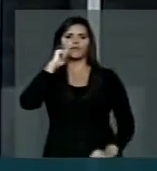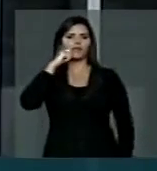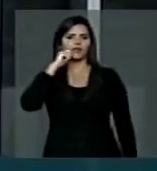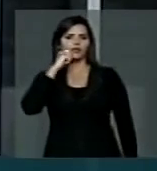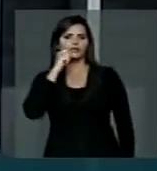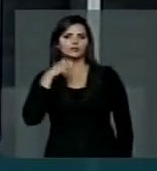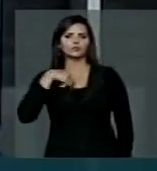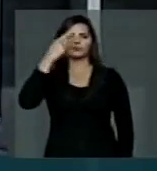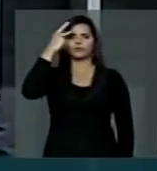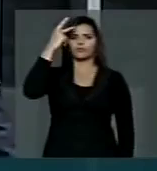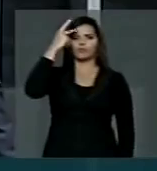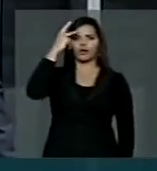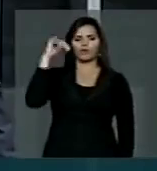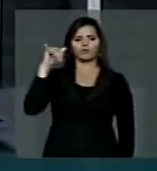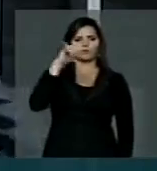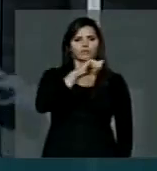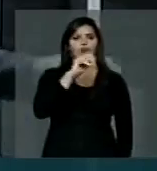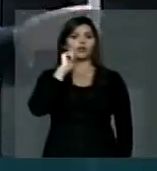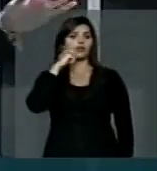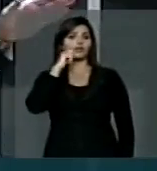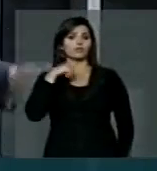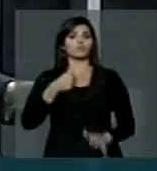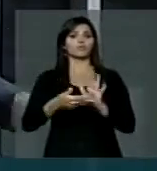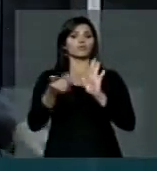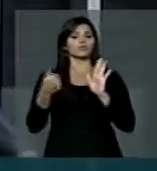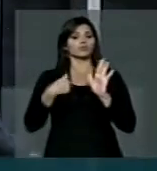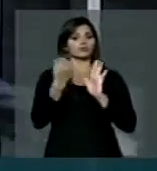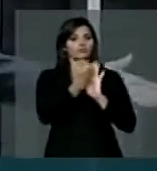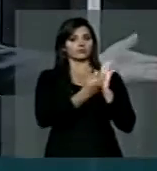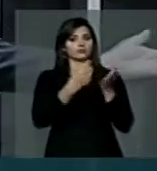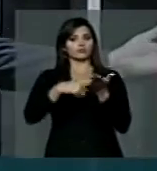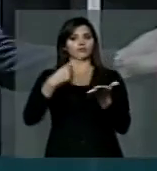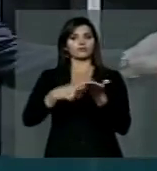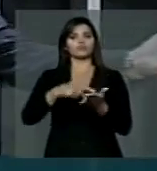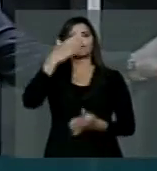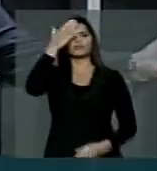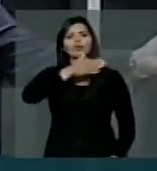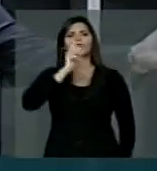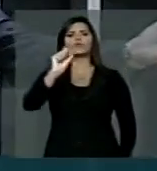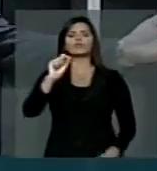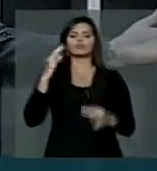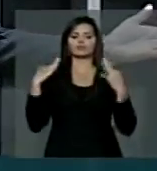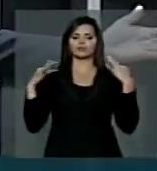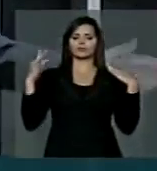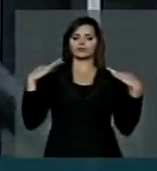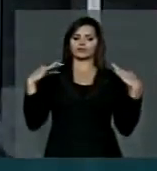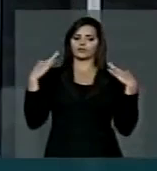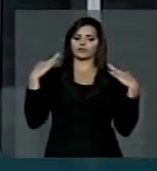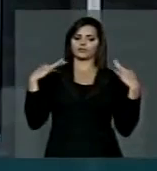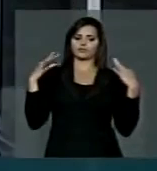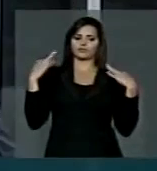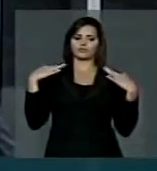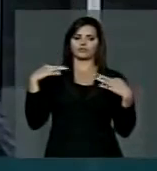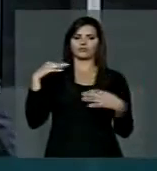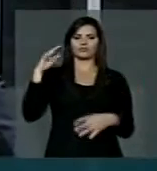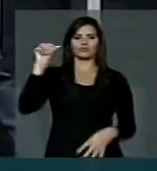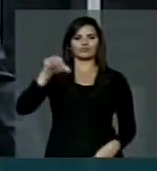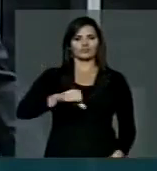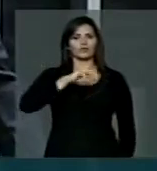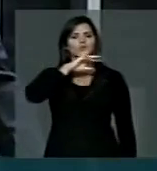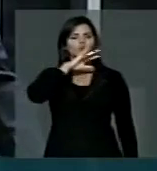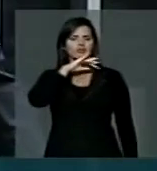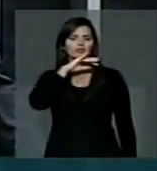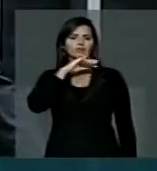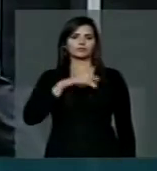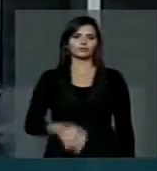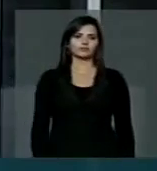Paulo, de São Paulo para Aracaju, é a prova maior que o turismo no nosso estado não vai bem, muito pelo contrário, vai mal e muito mal.